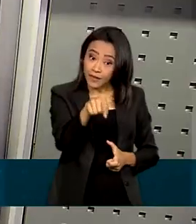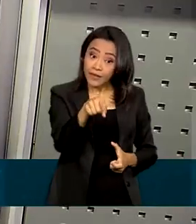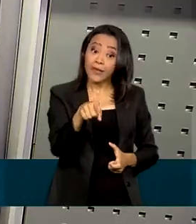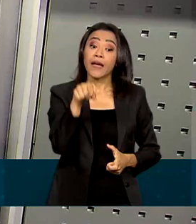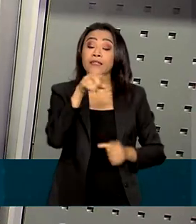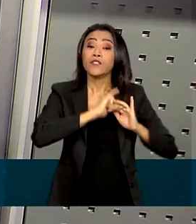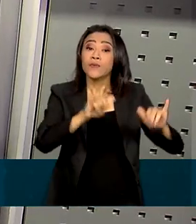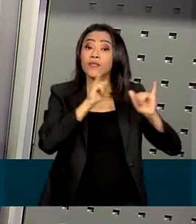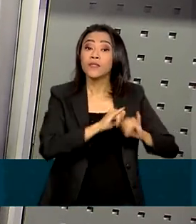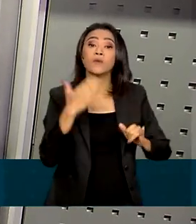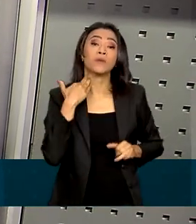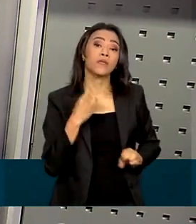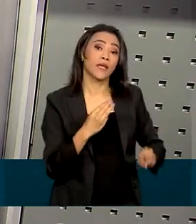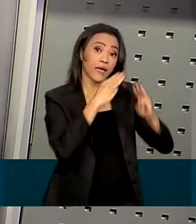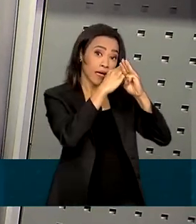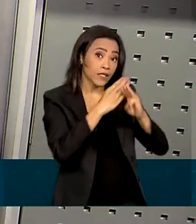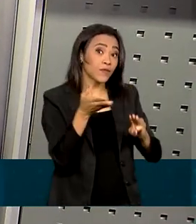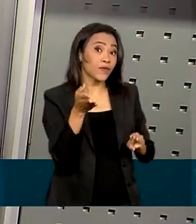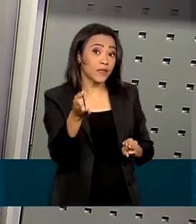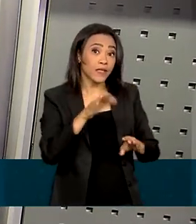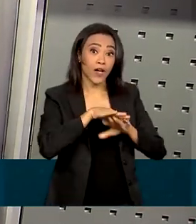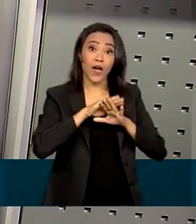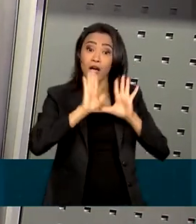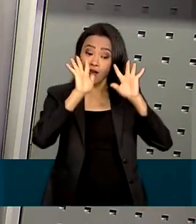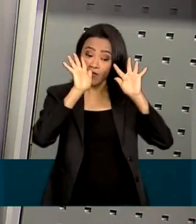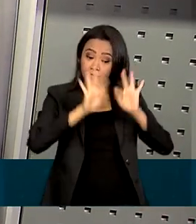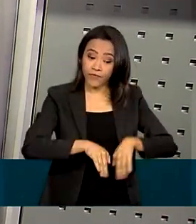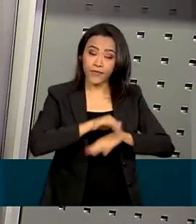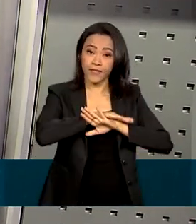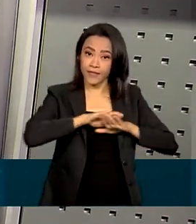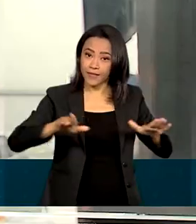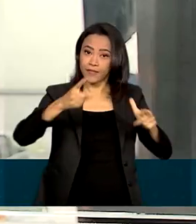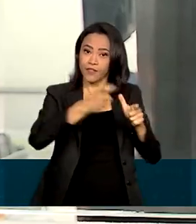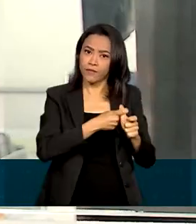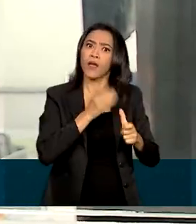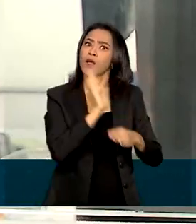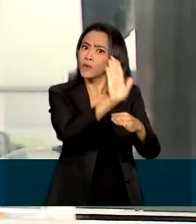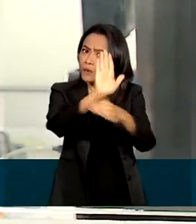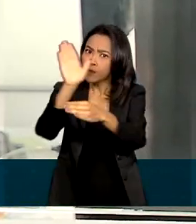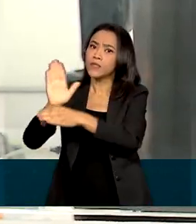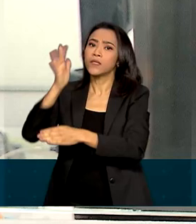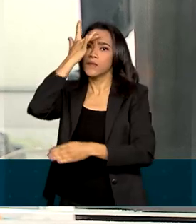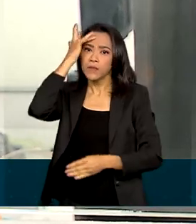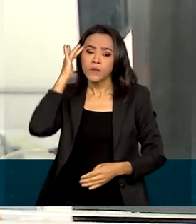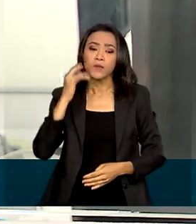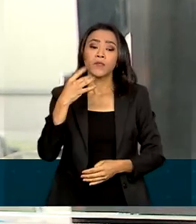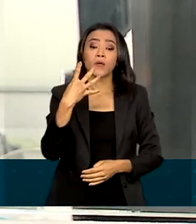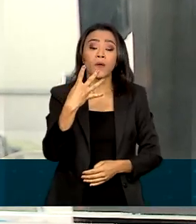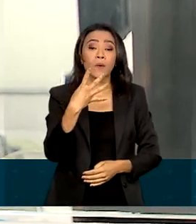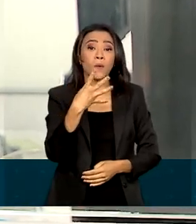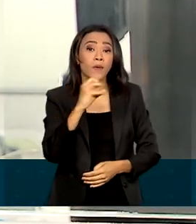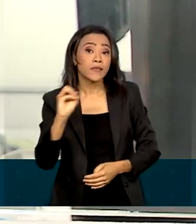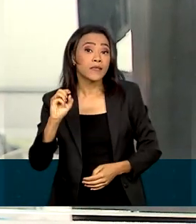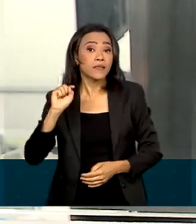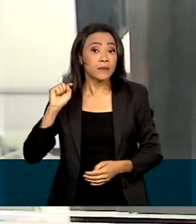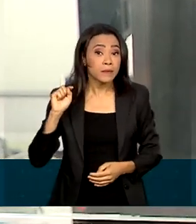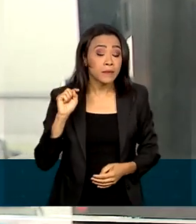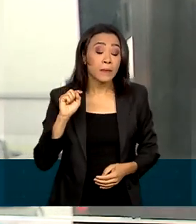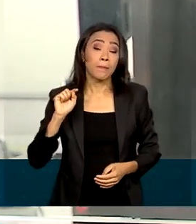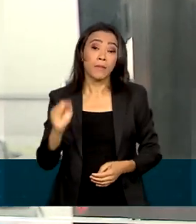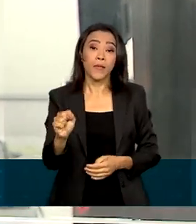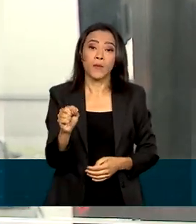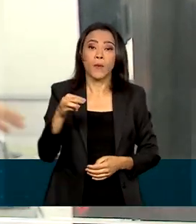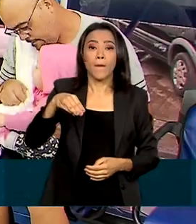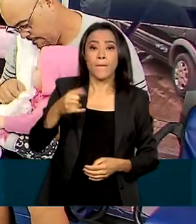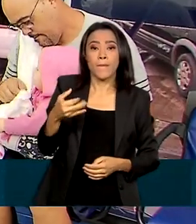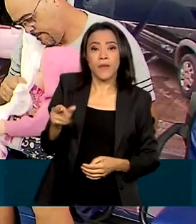está ajudando mais de 4 milhões de clientes em todo o país e cerca de 400 mil micro e pequenas